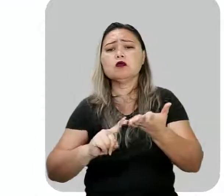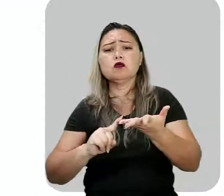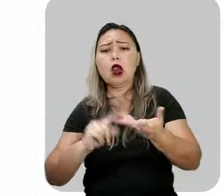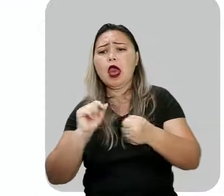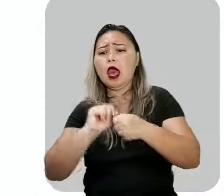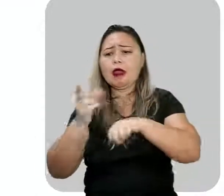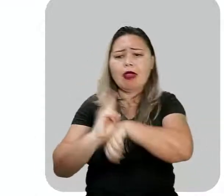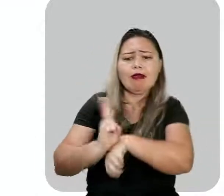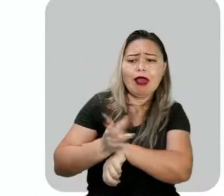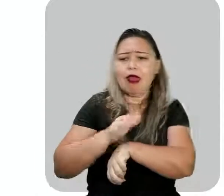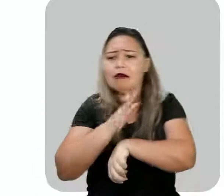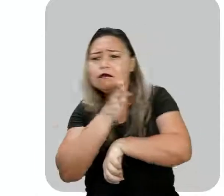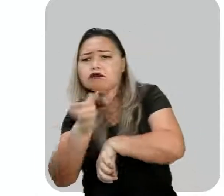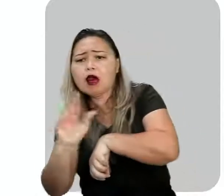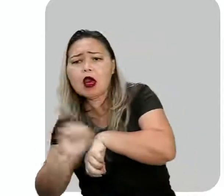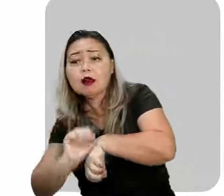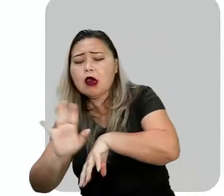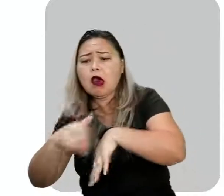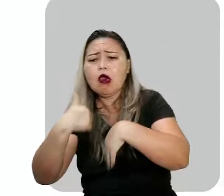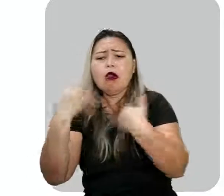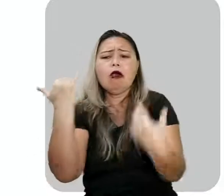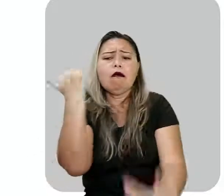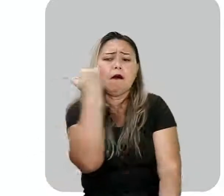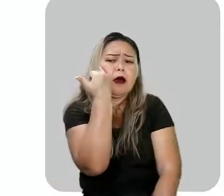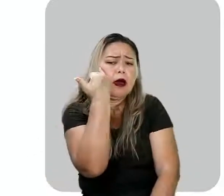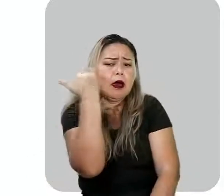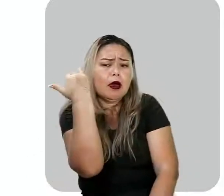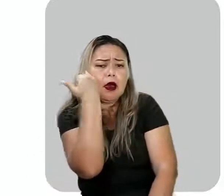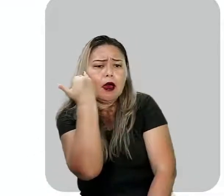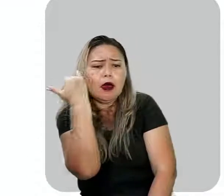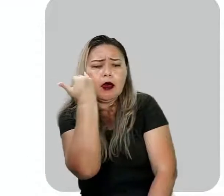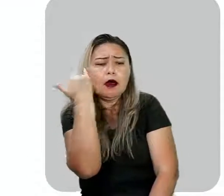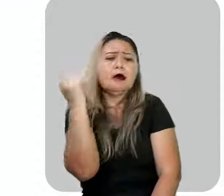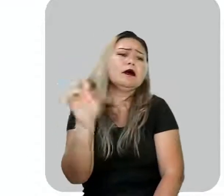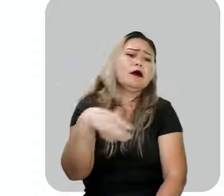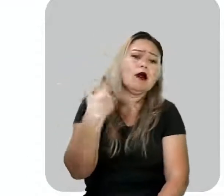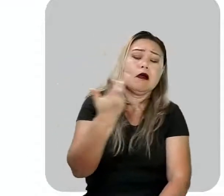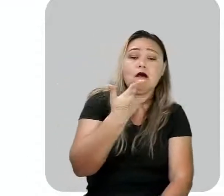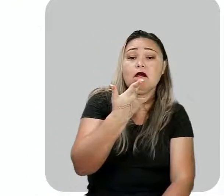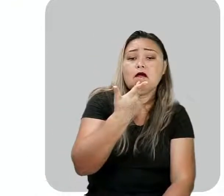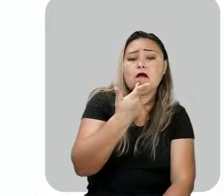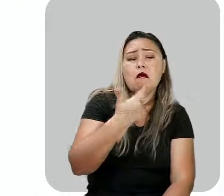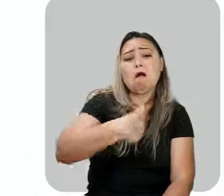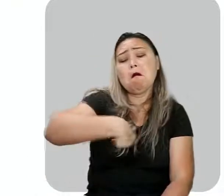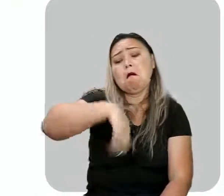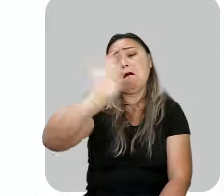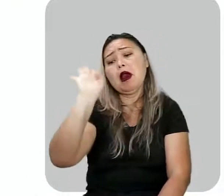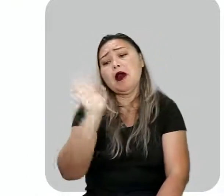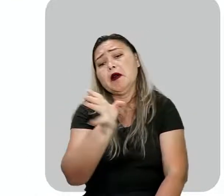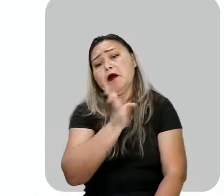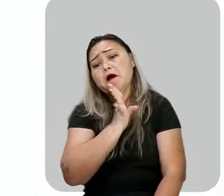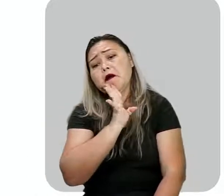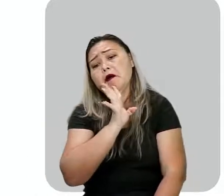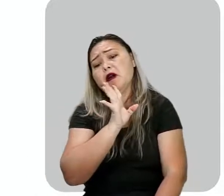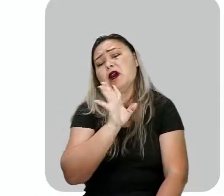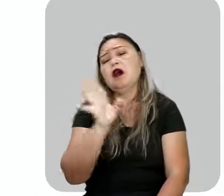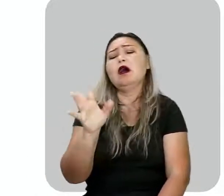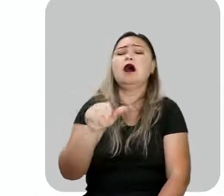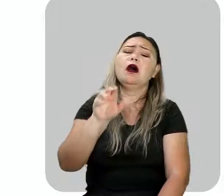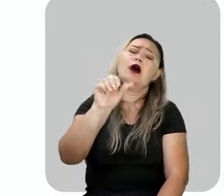travessuras e uma exacerbada preguiça. Uma de suas falas mais emblemáticas